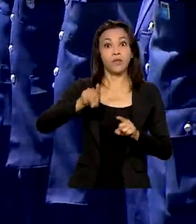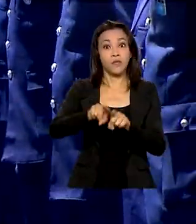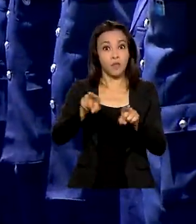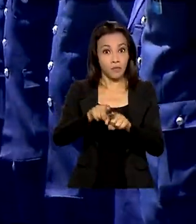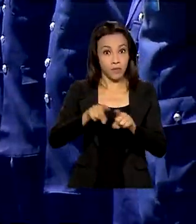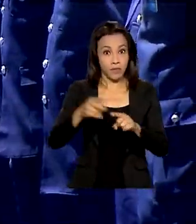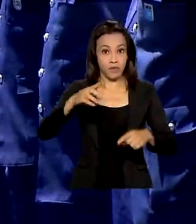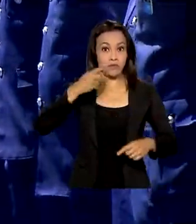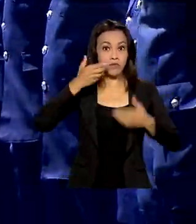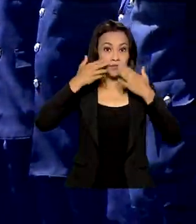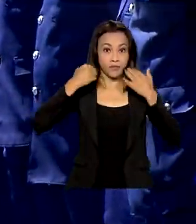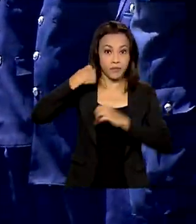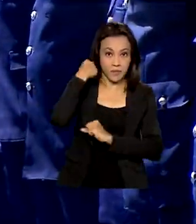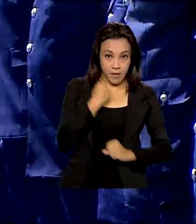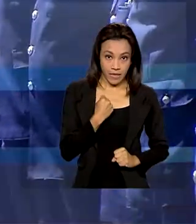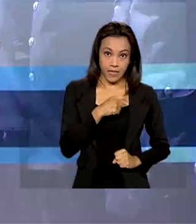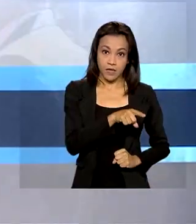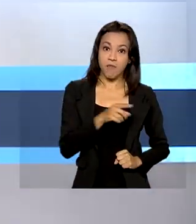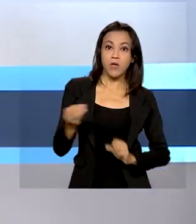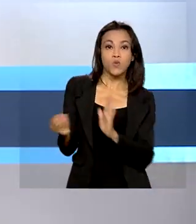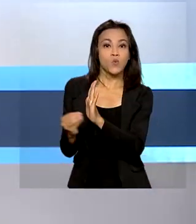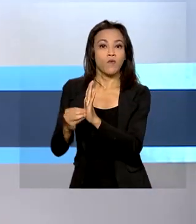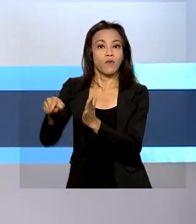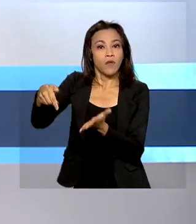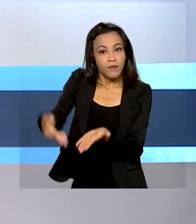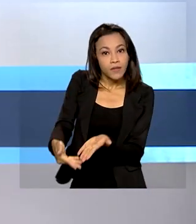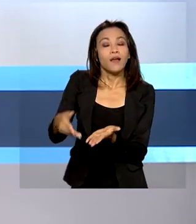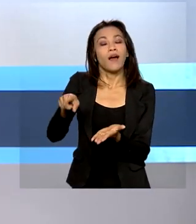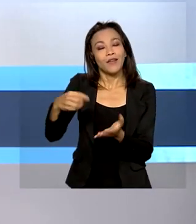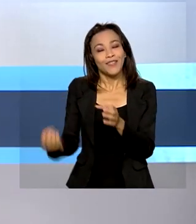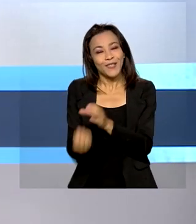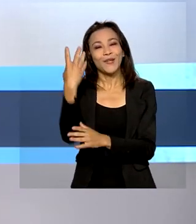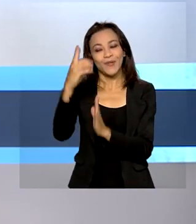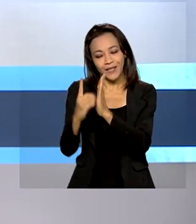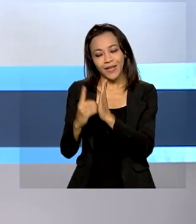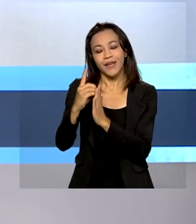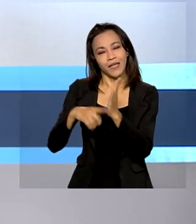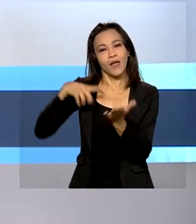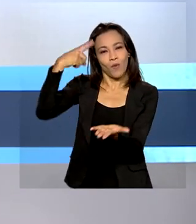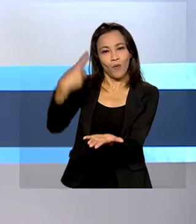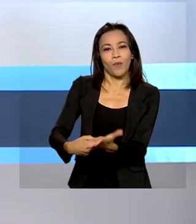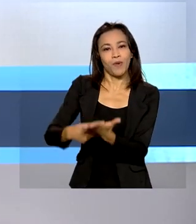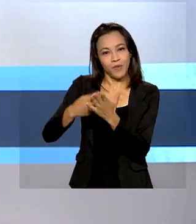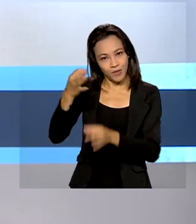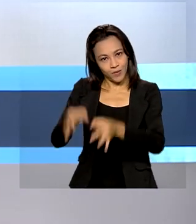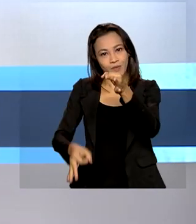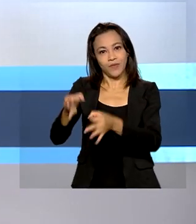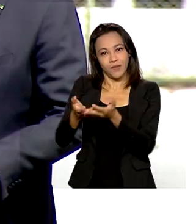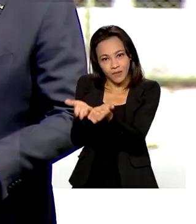cerimônia aqui em Brasília e disse que o decreto foi um ato de dever e justiça.